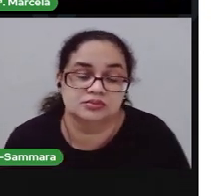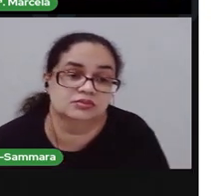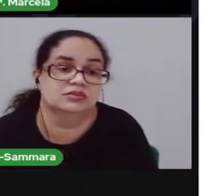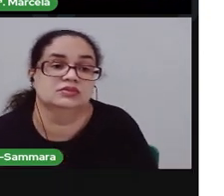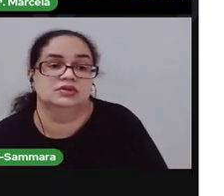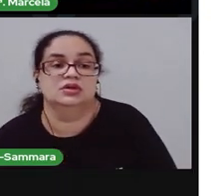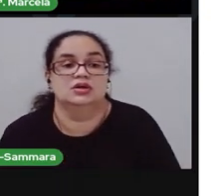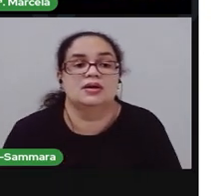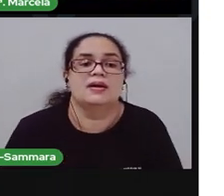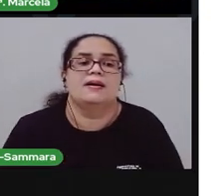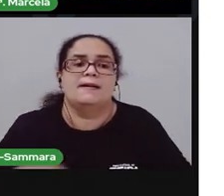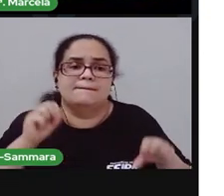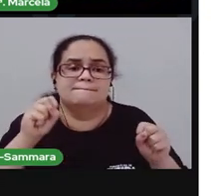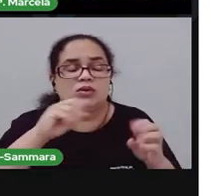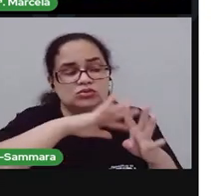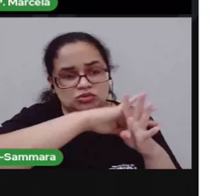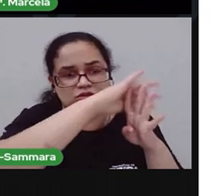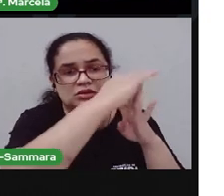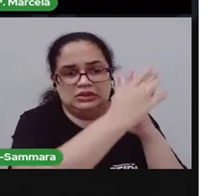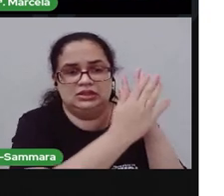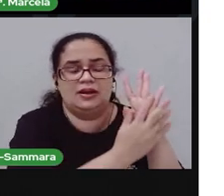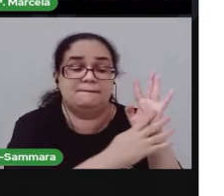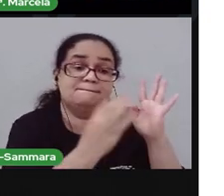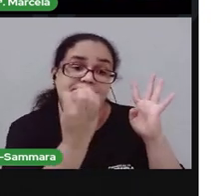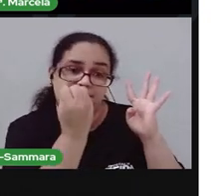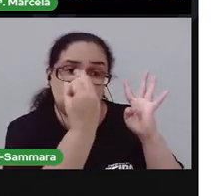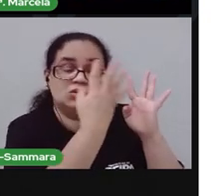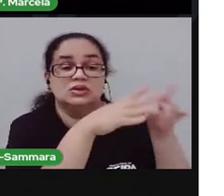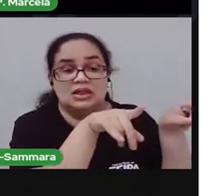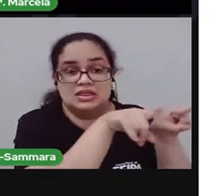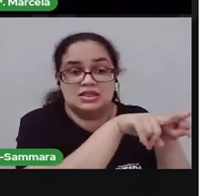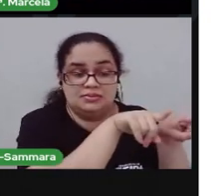Ó, pode usar os dedos da mão pra contar também.